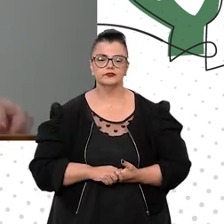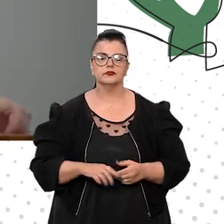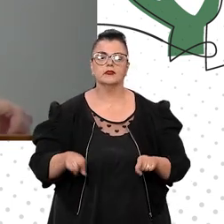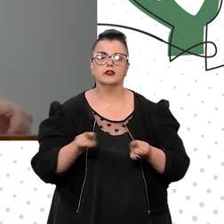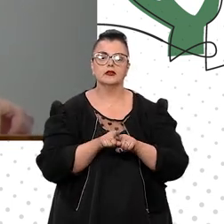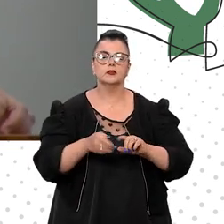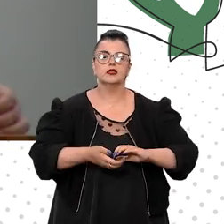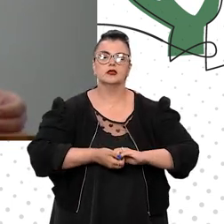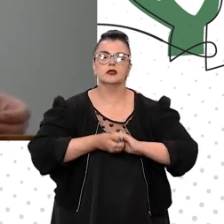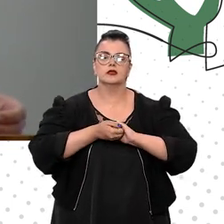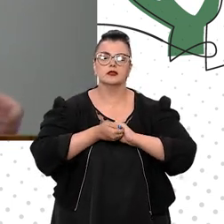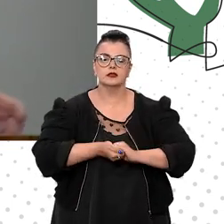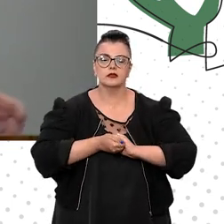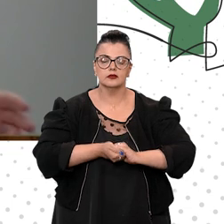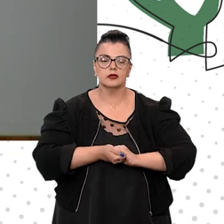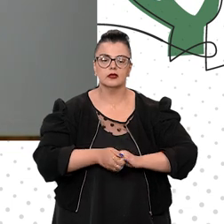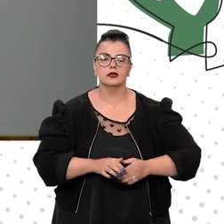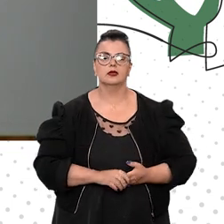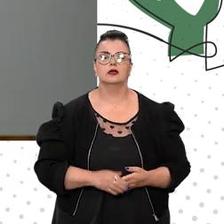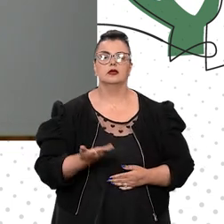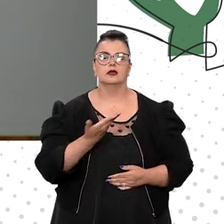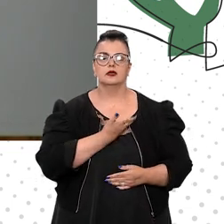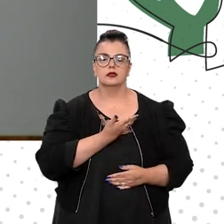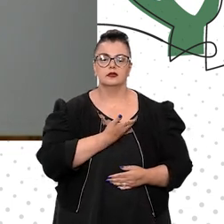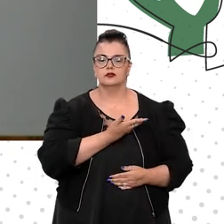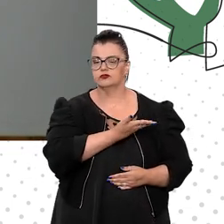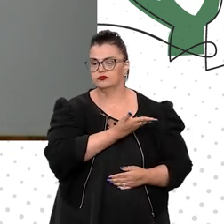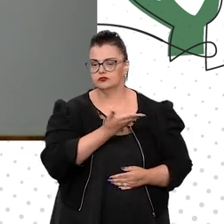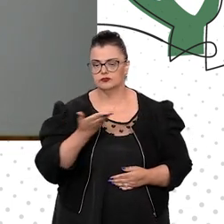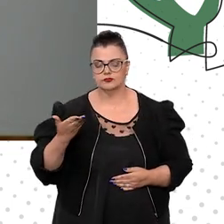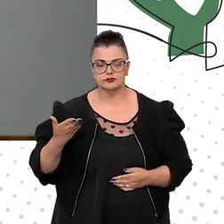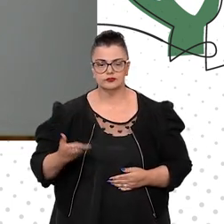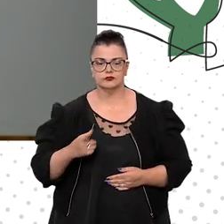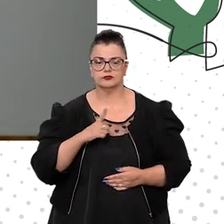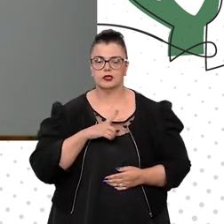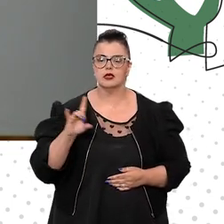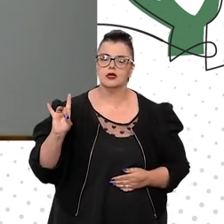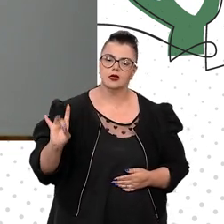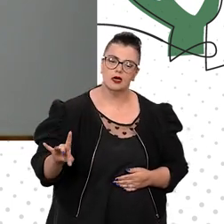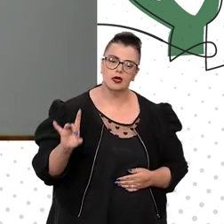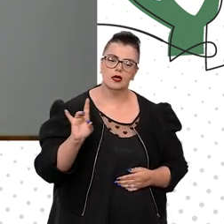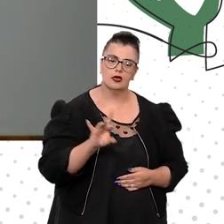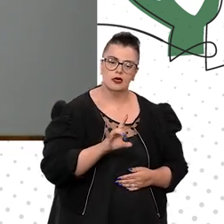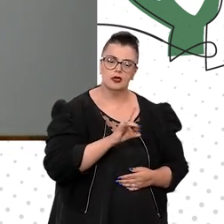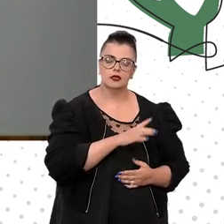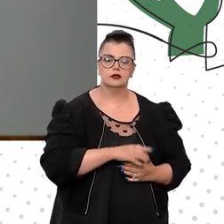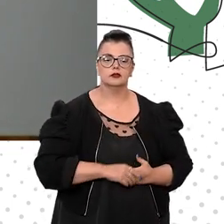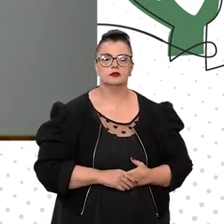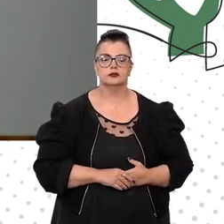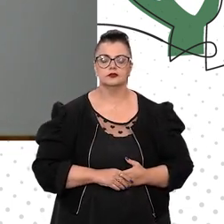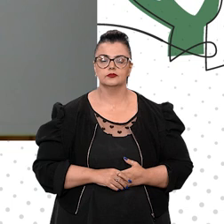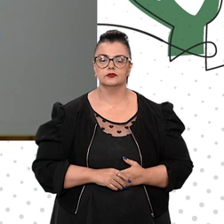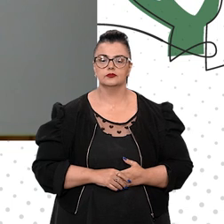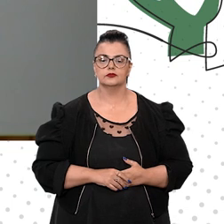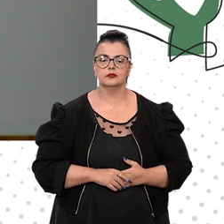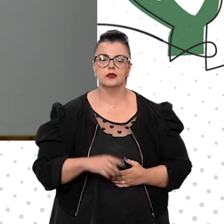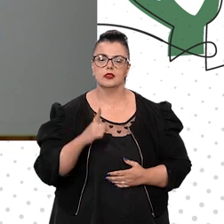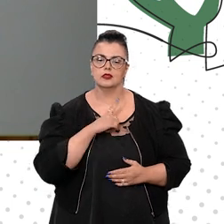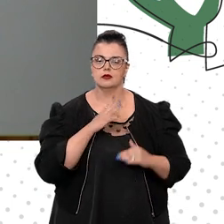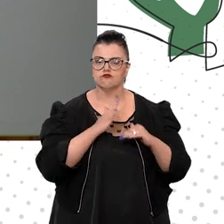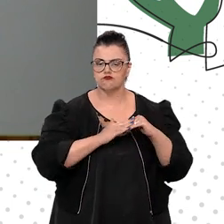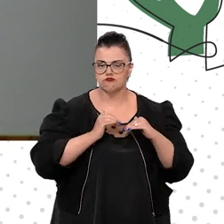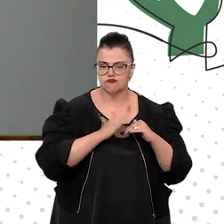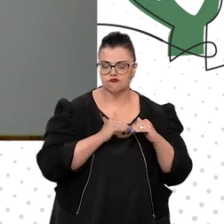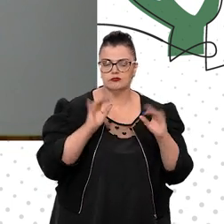os meus colegas que estão aqui, e cada um deles tem um afeto especial